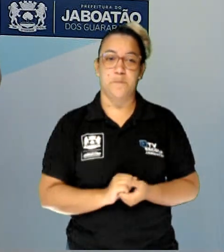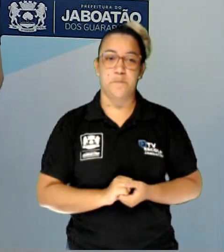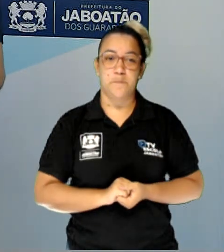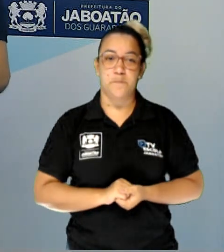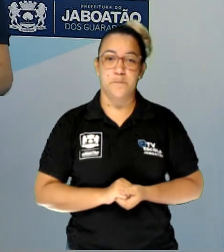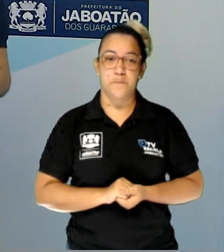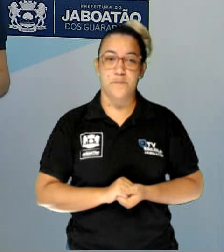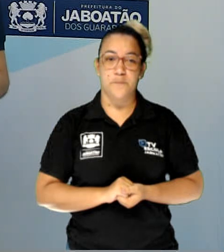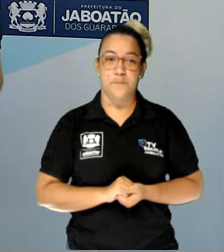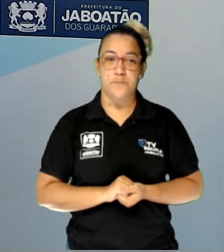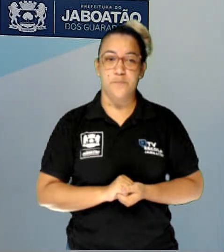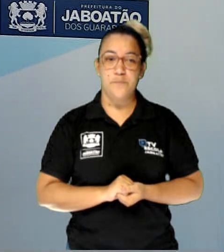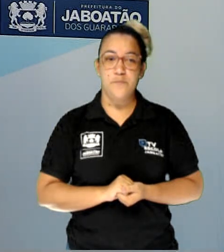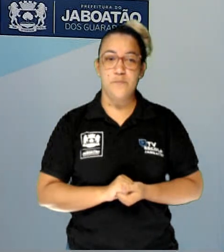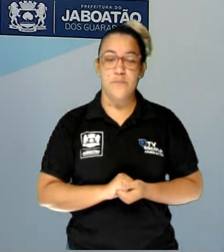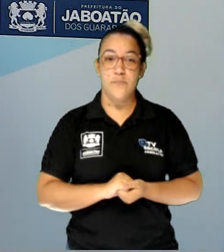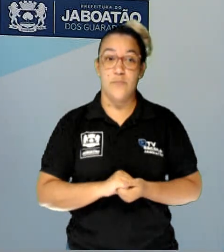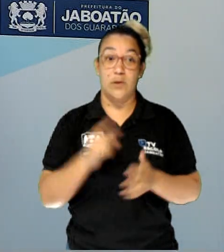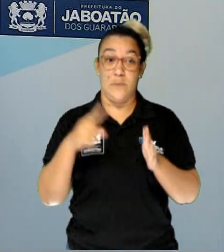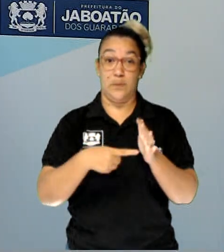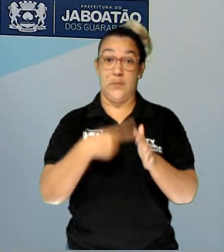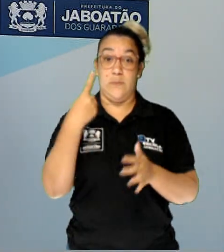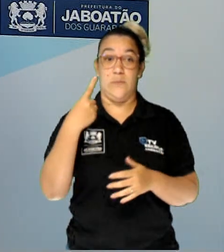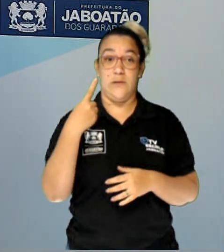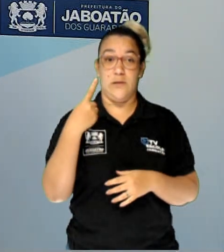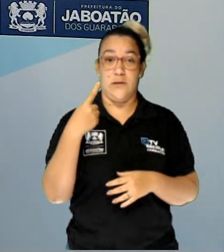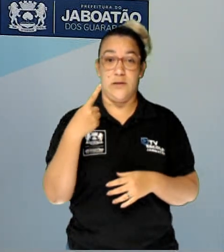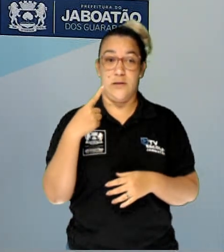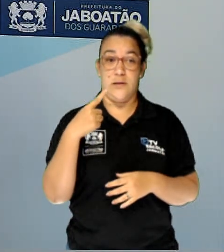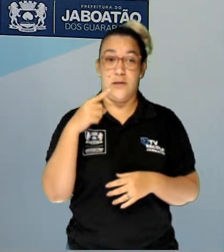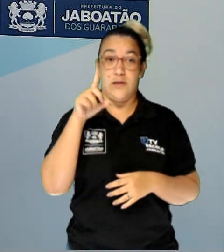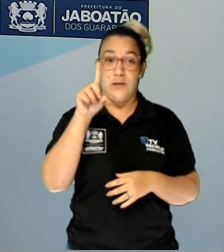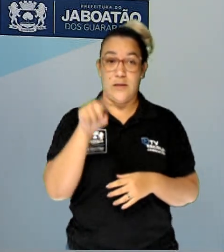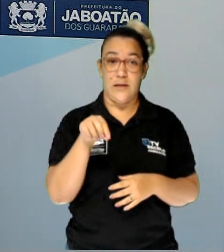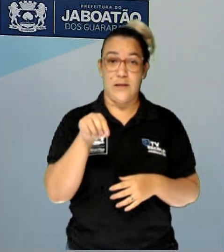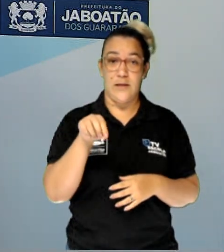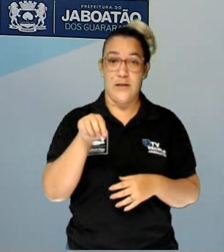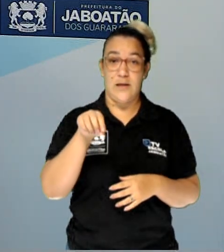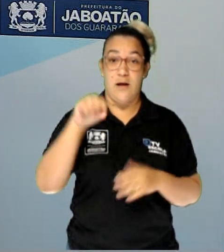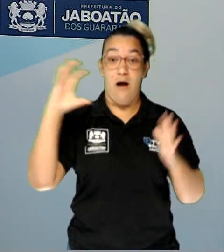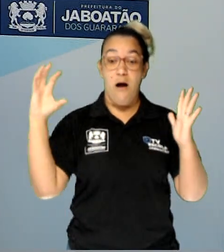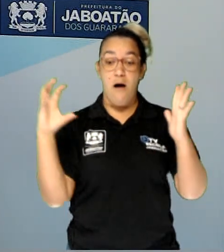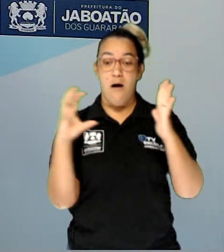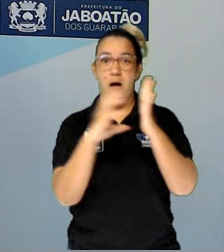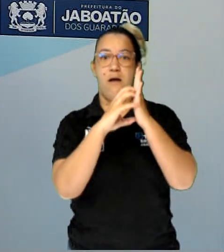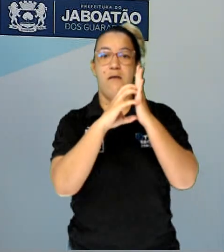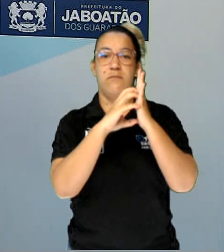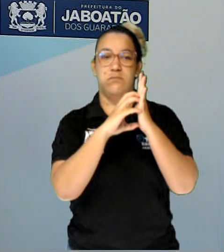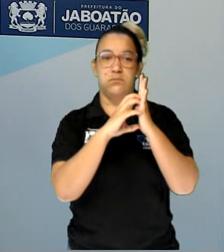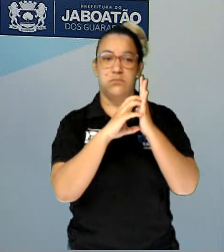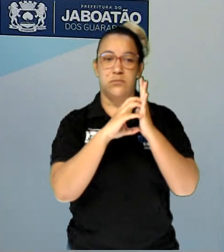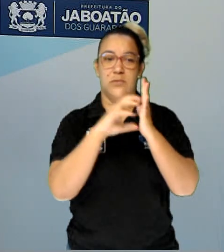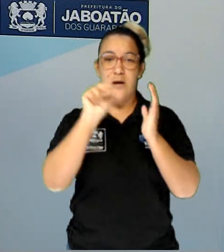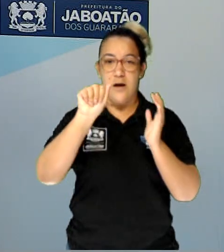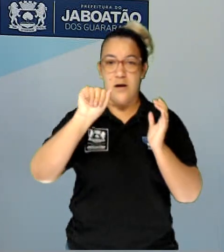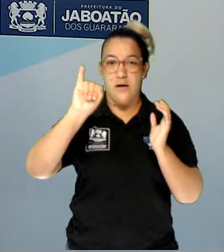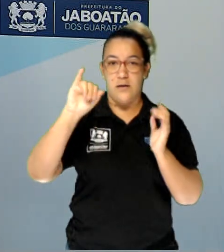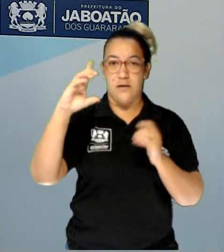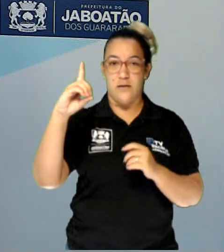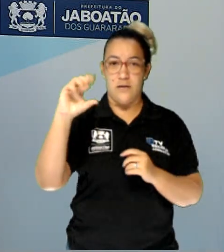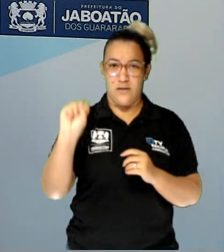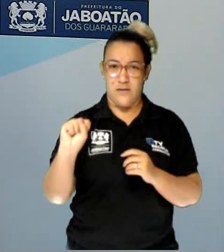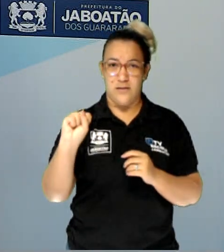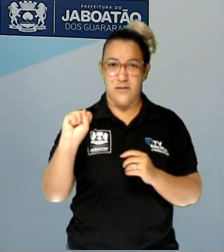A primeira delas seria a AIDS, tá? Mas a gente vai trabalhar também com